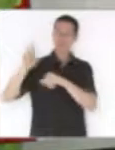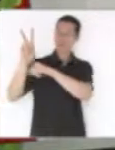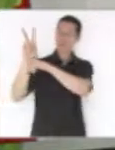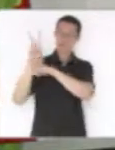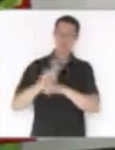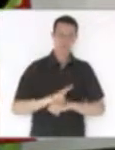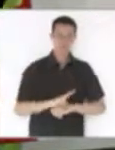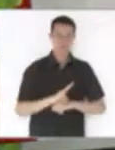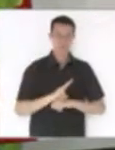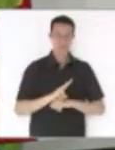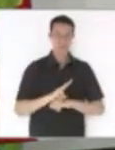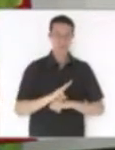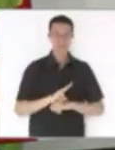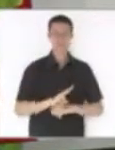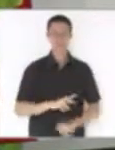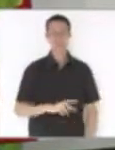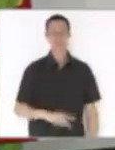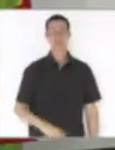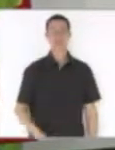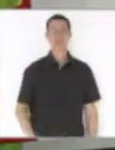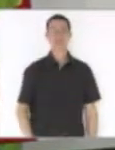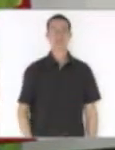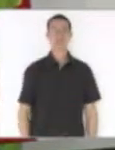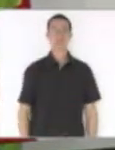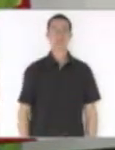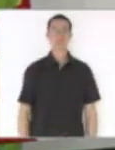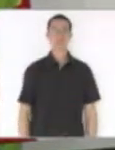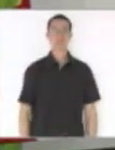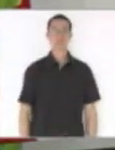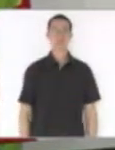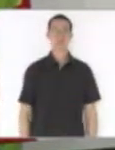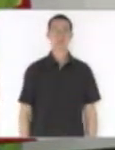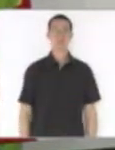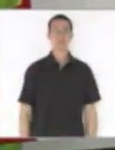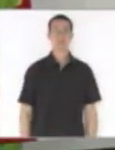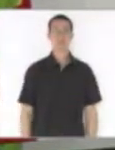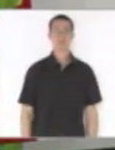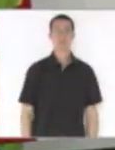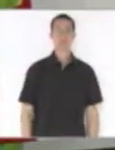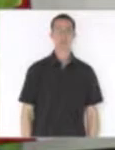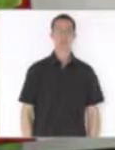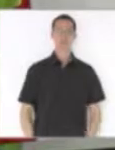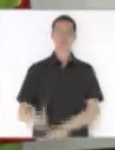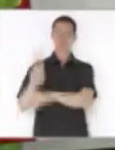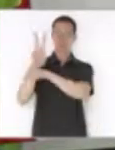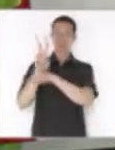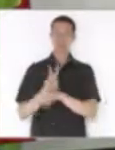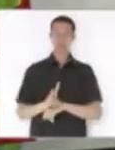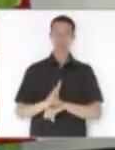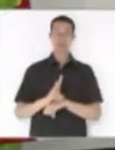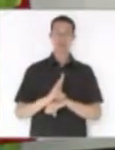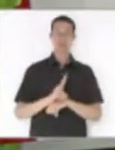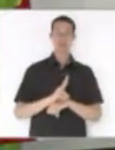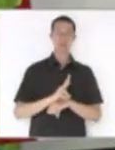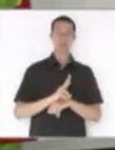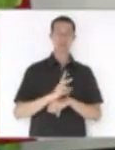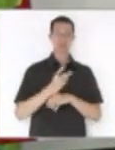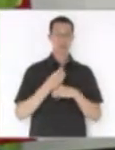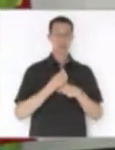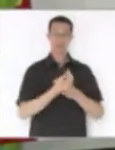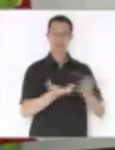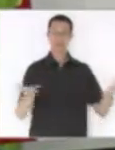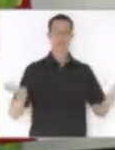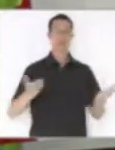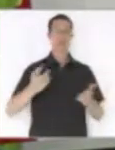Vai tomar mais um empréstimo que tem prazo de carência de um ano para entregar para os municípios.